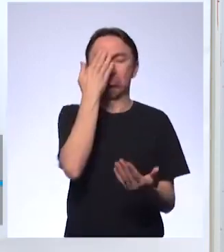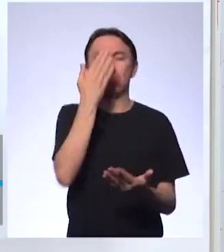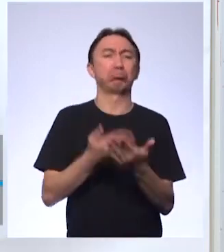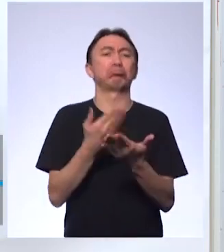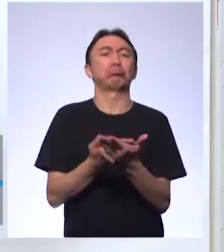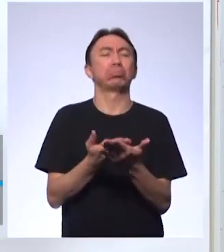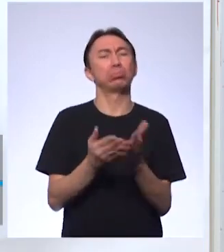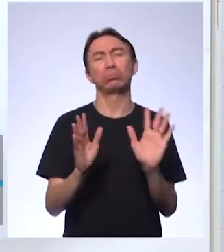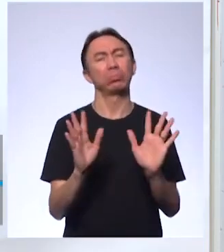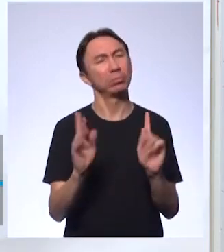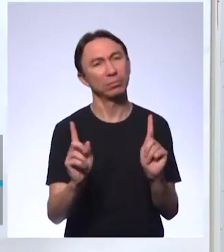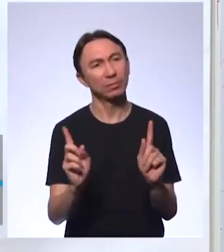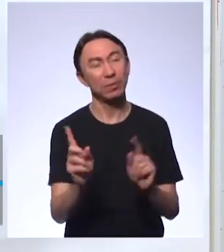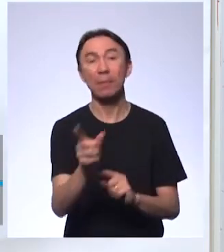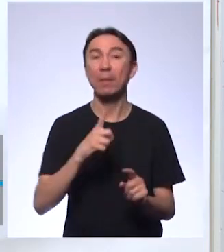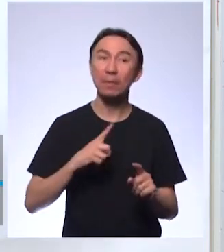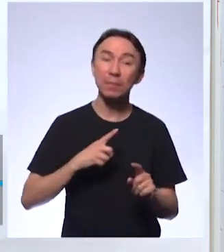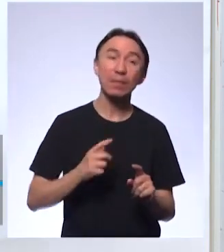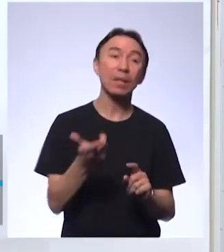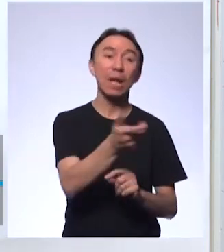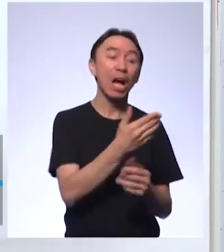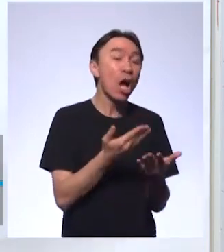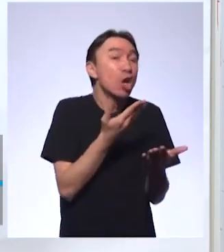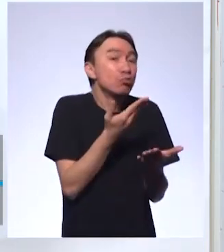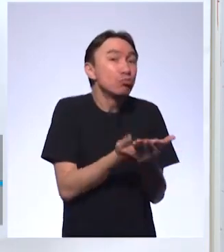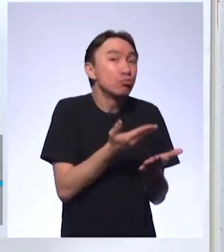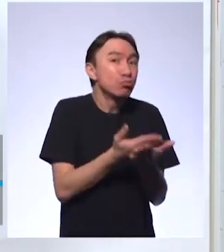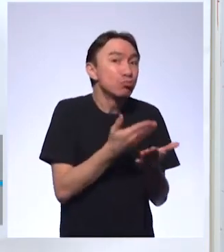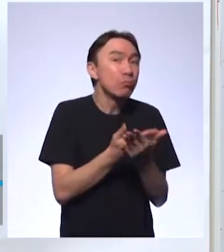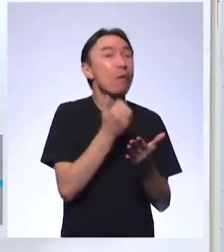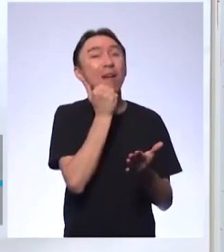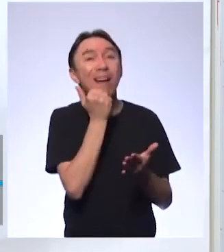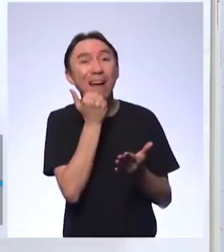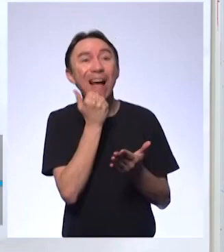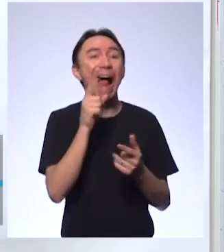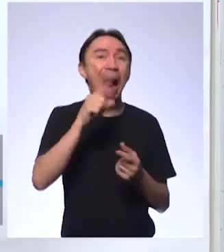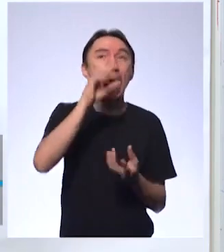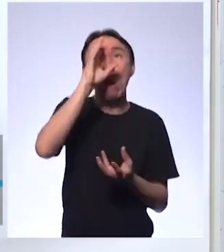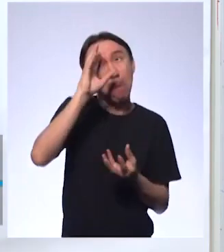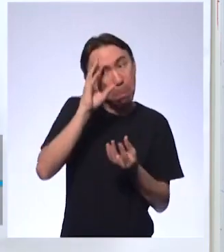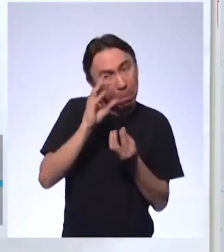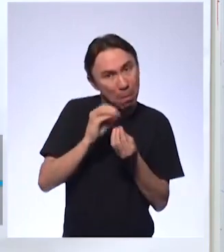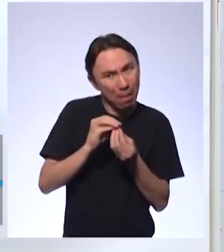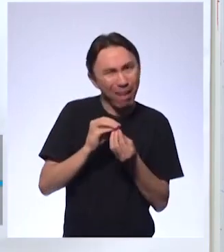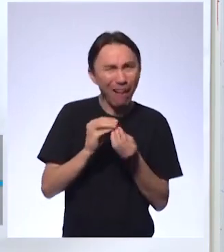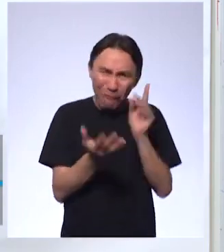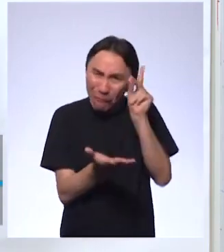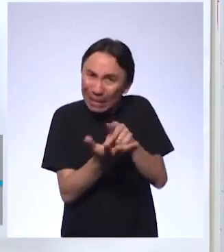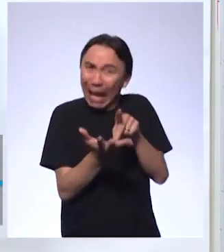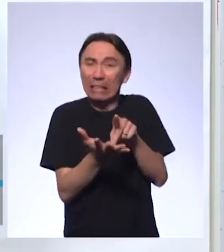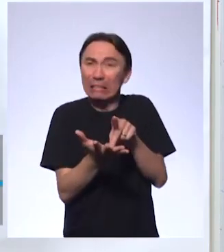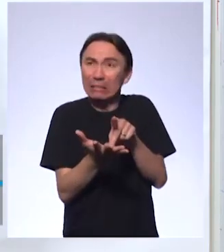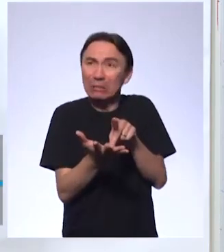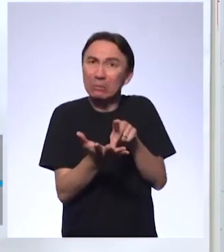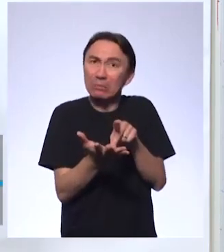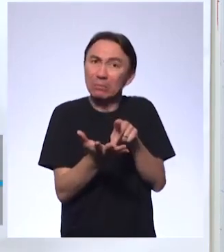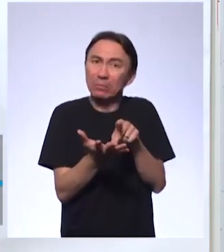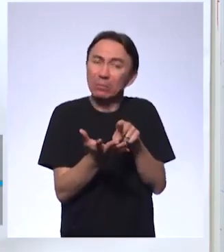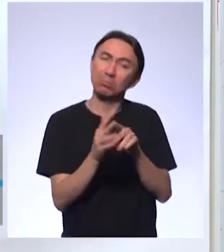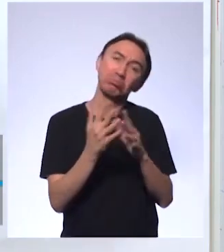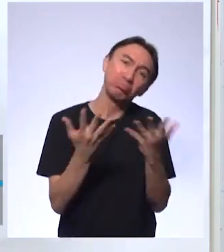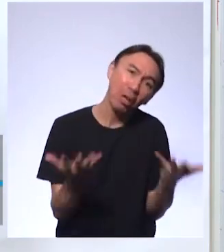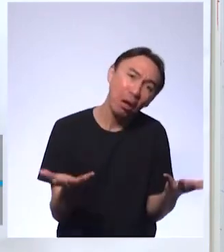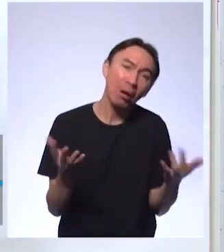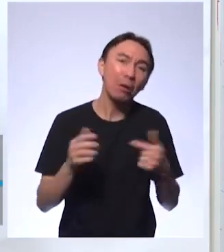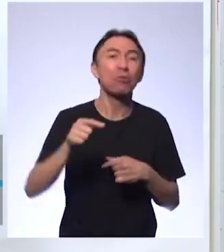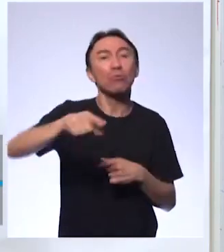estudos que foram feitos, chegou a essas conclusões. Ah, é a verdade absoluta? Claro que não. Mas na ciência a gente só fala aquilo